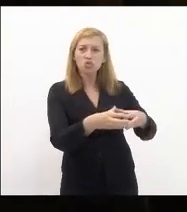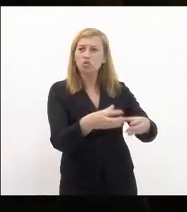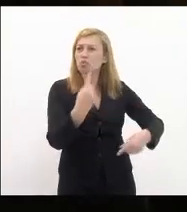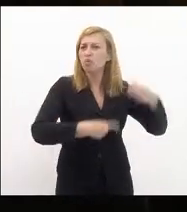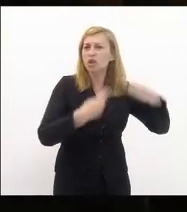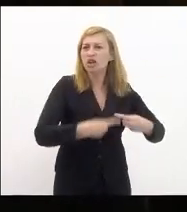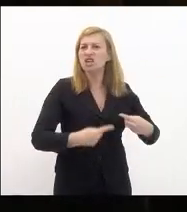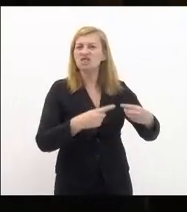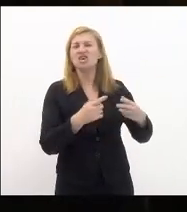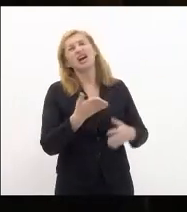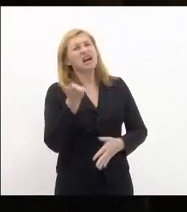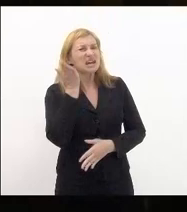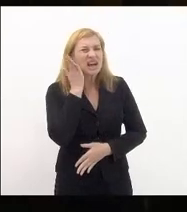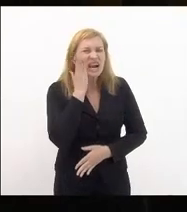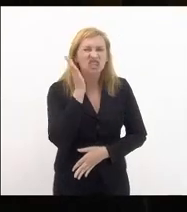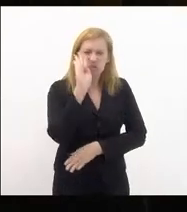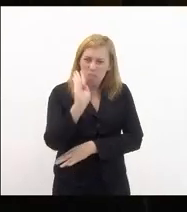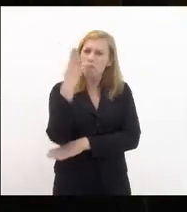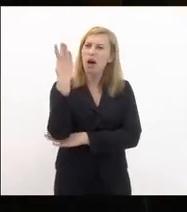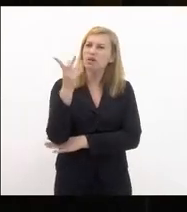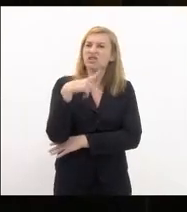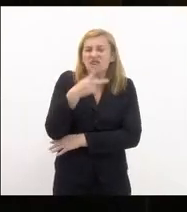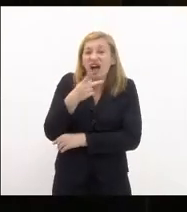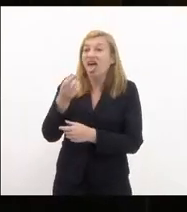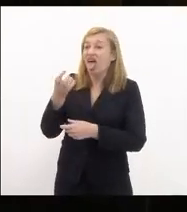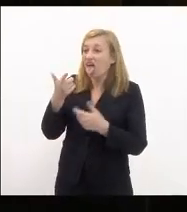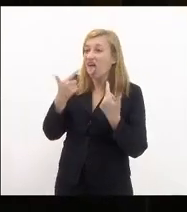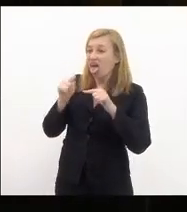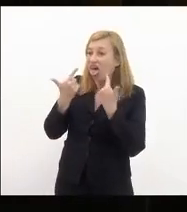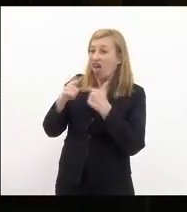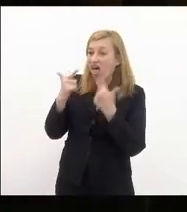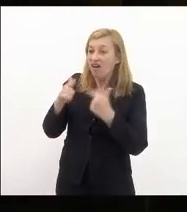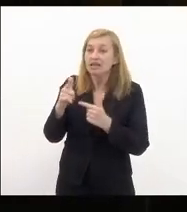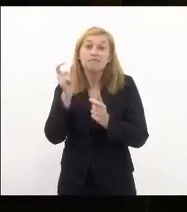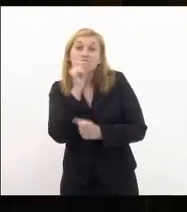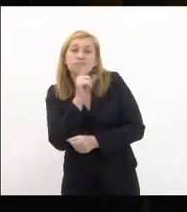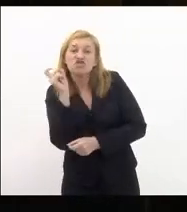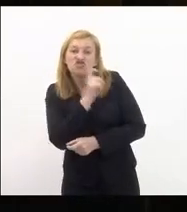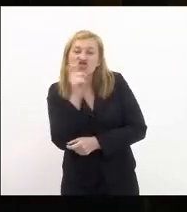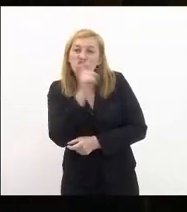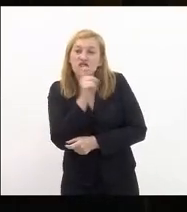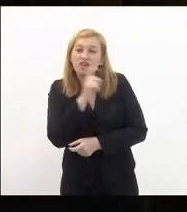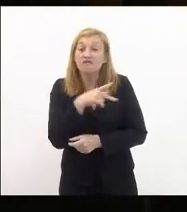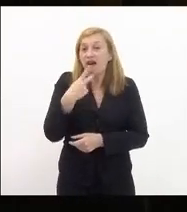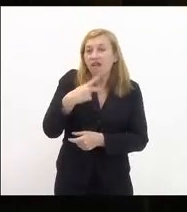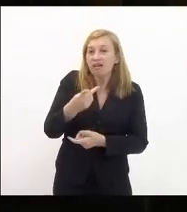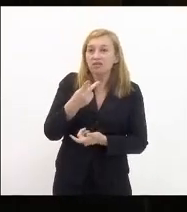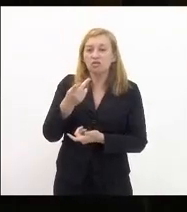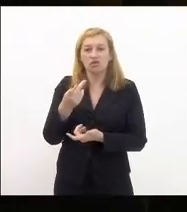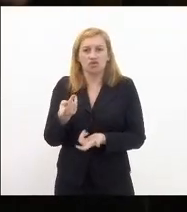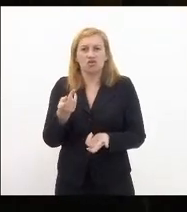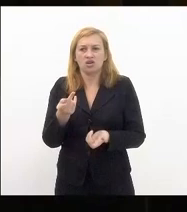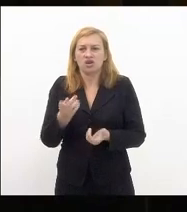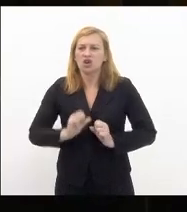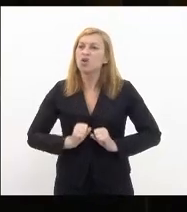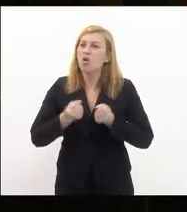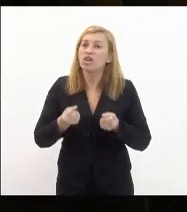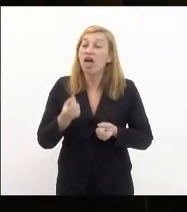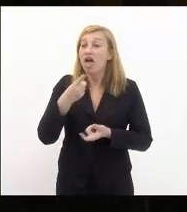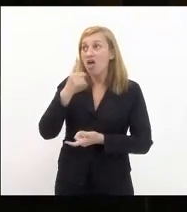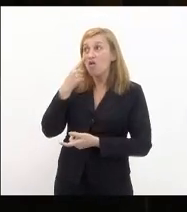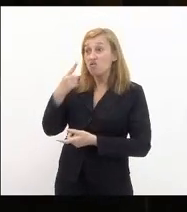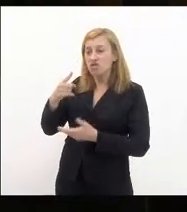petulância a cara de pau de sapatear na sua cara contando mentiras disseminando ódio eu li um trecho